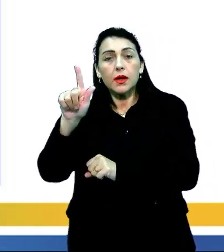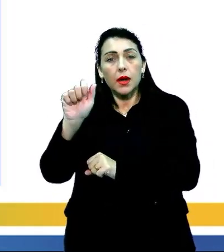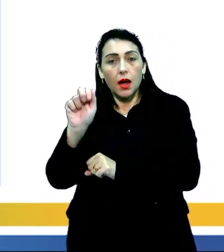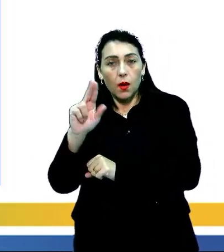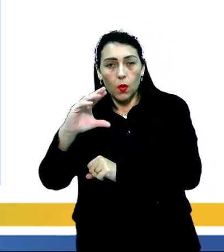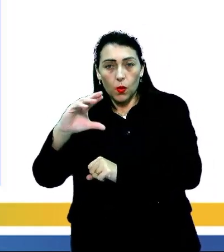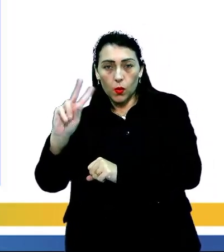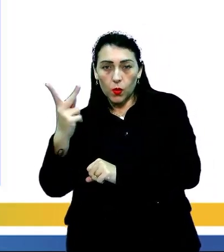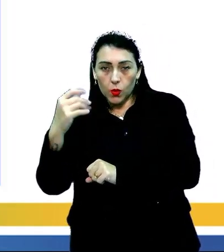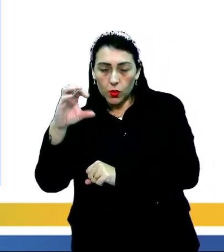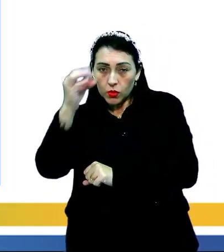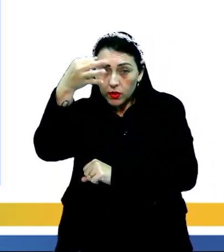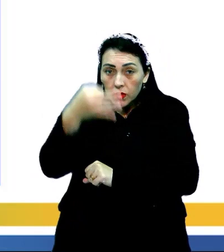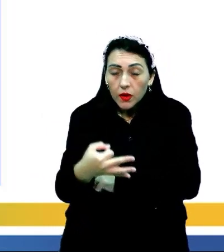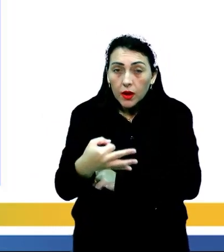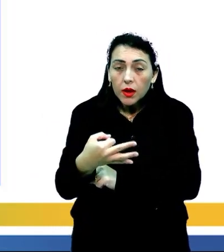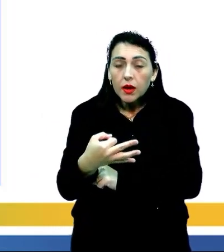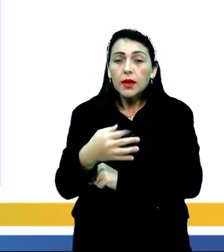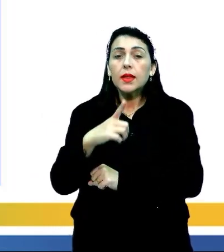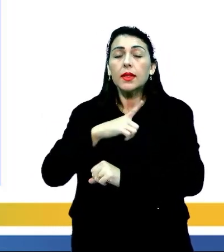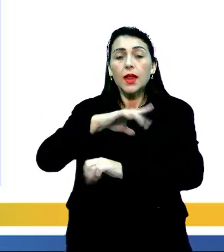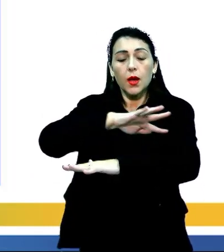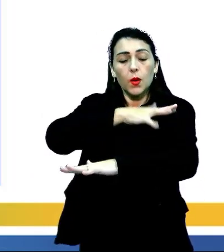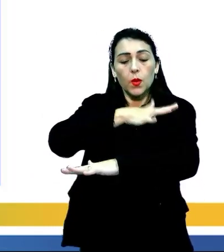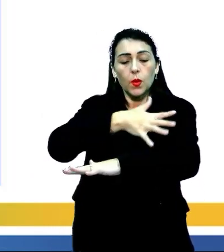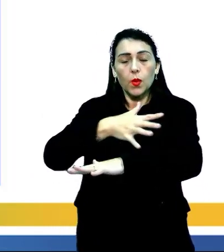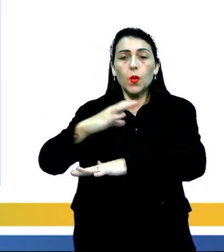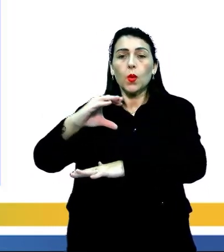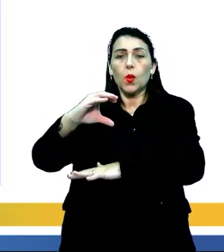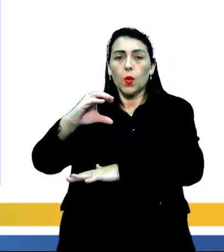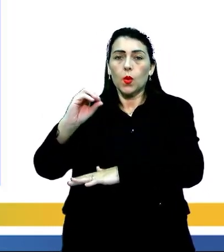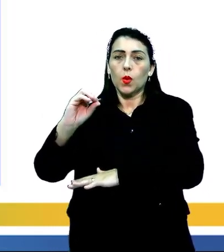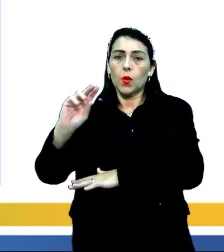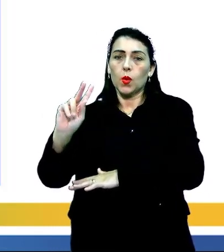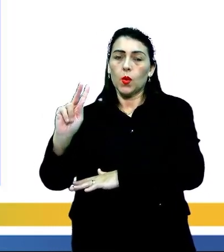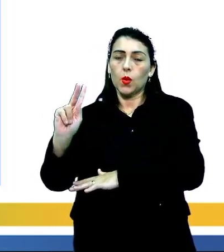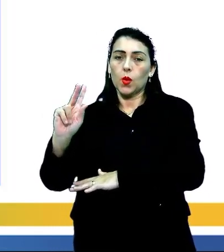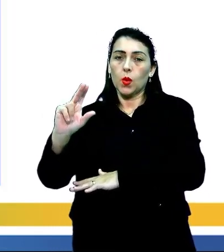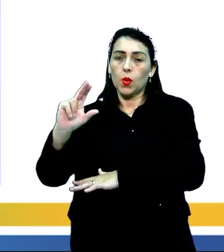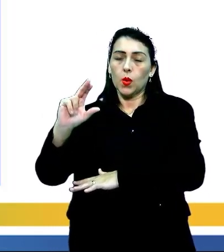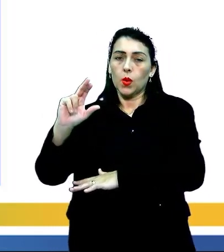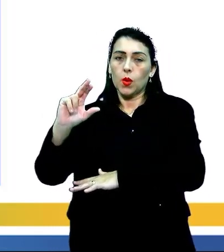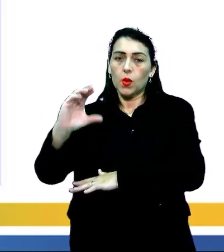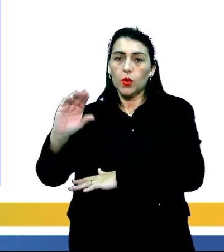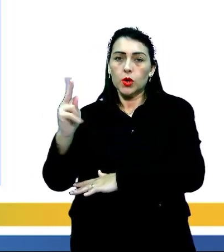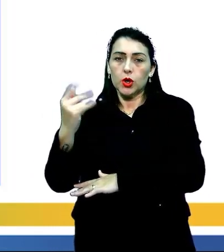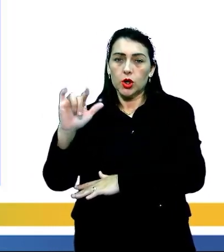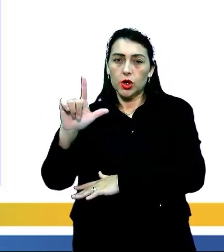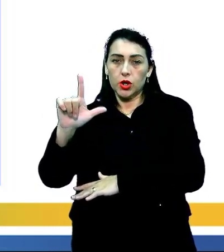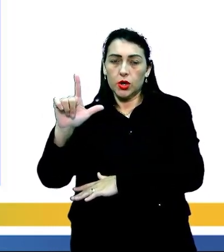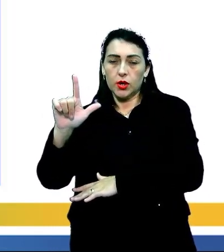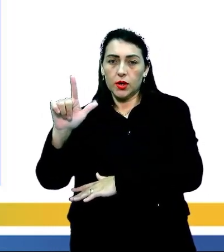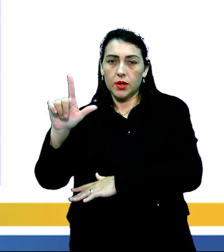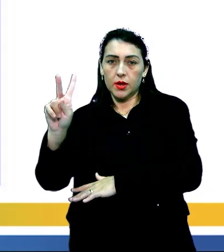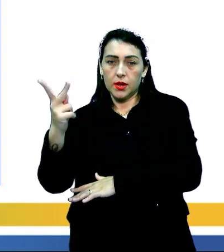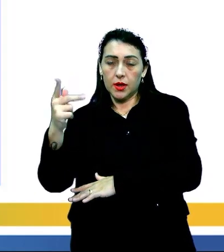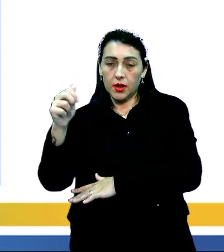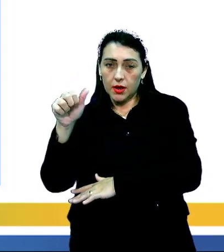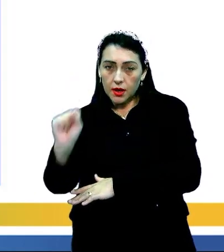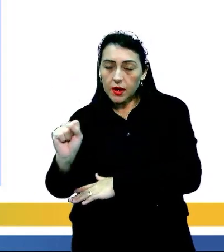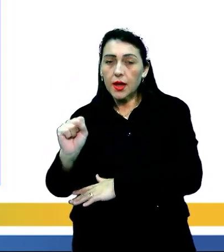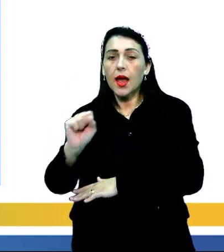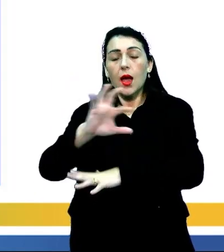certo? Aqui a gente tem o relevo de coxilhas, só lembrando o que são os relevos de coxilha? É aquele